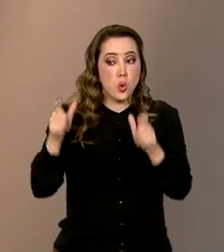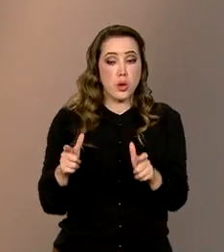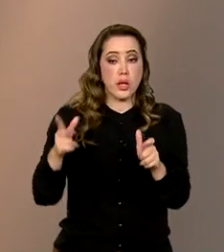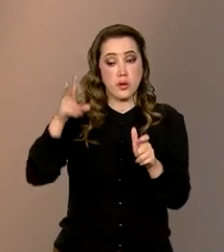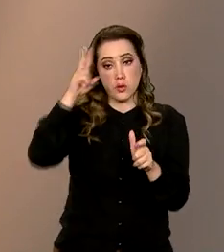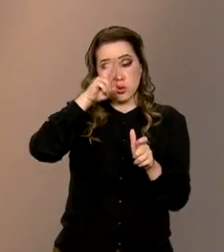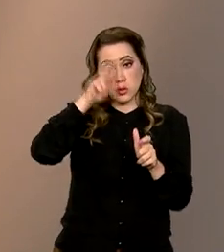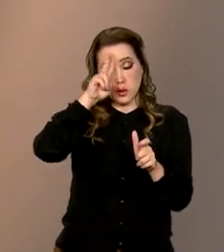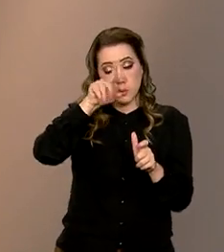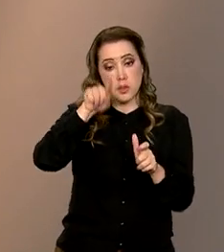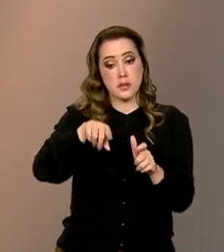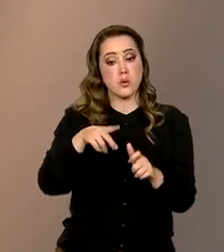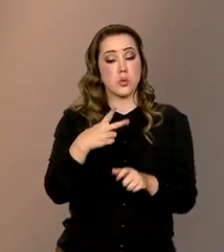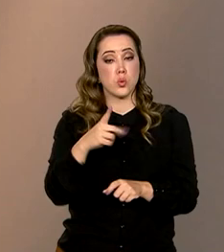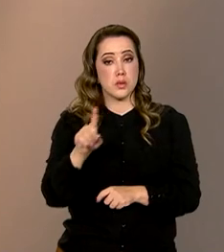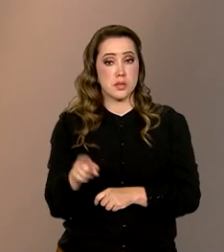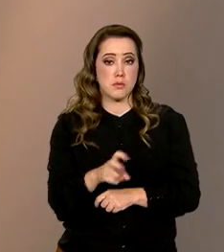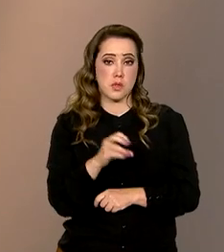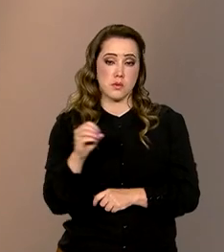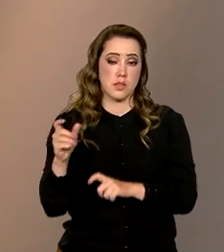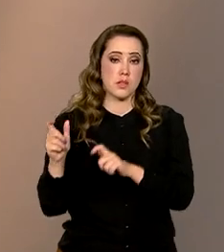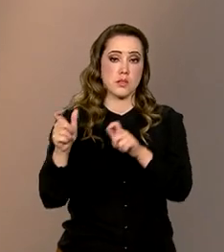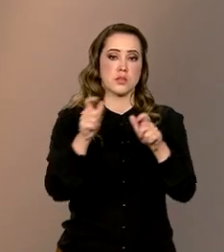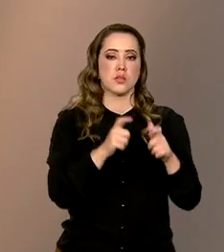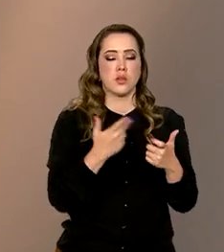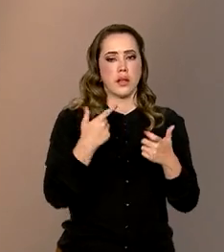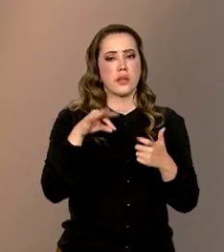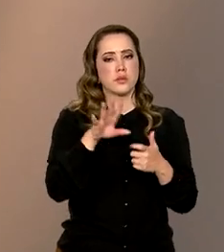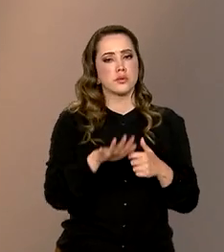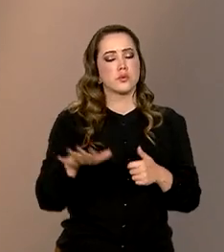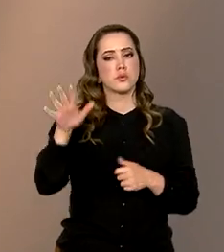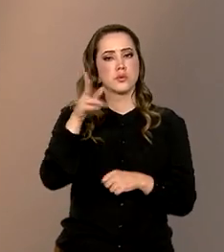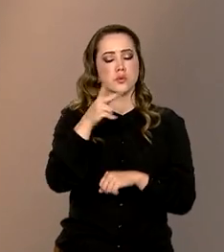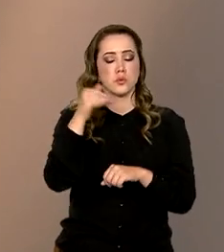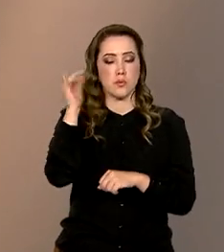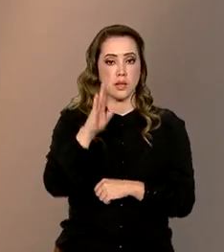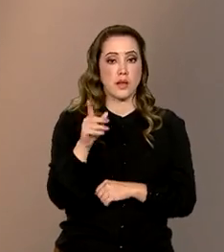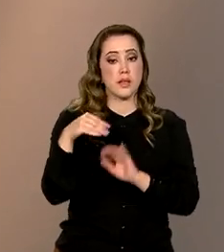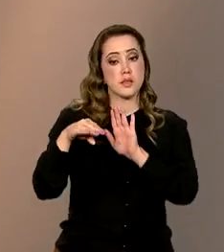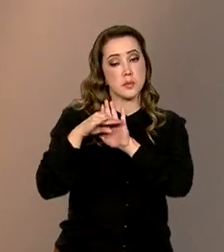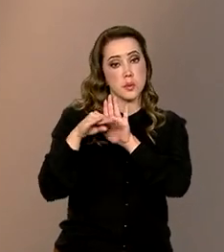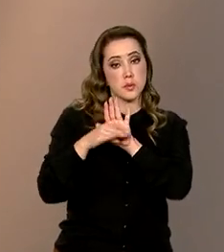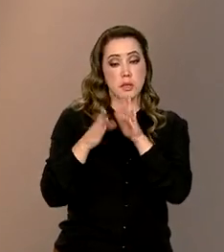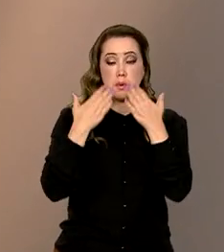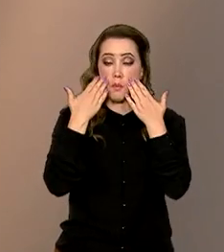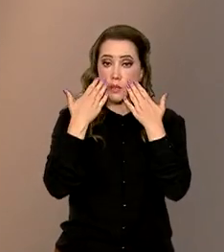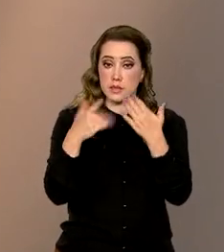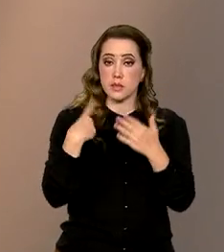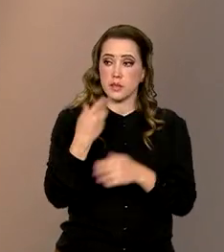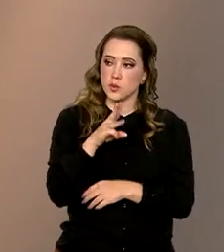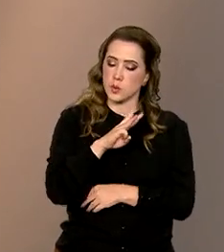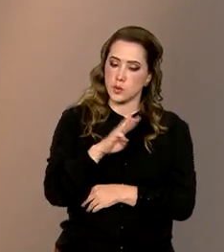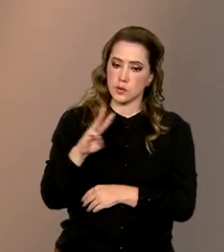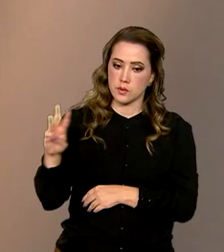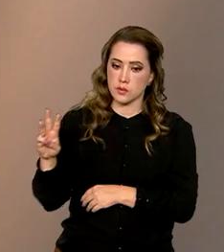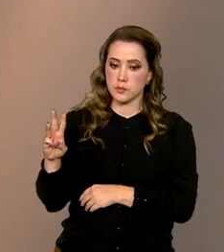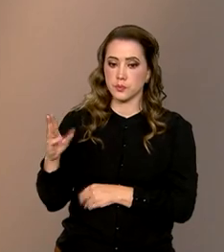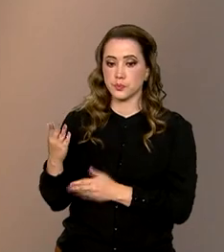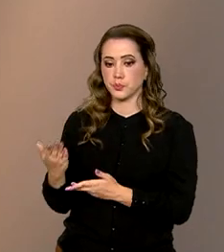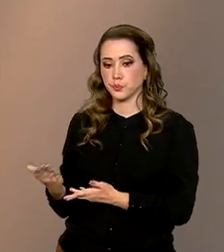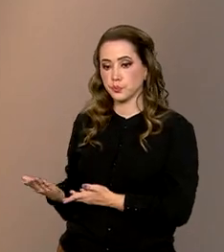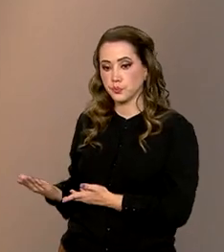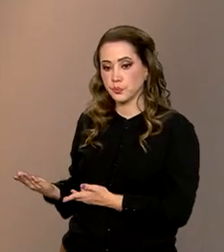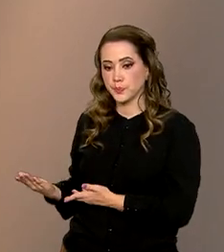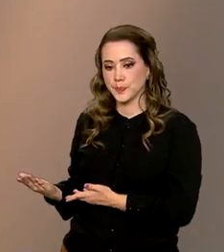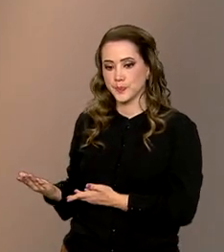.500 atividades em todas as regiões do país. E essa programação está apresentada no nosso site, que é gov